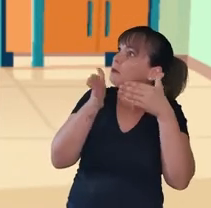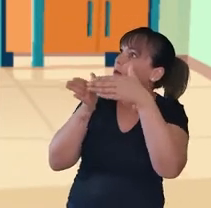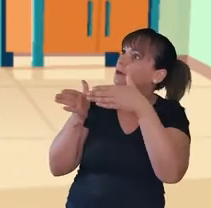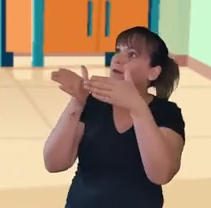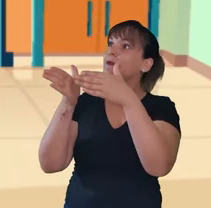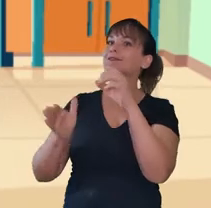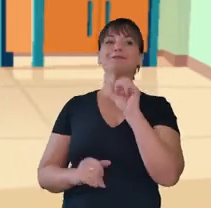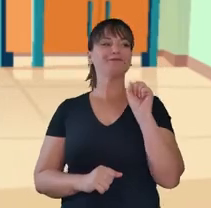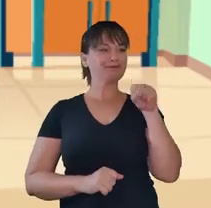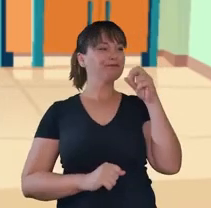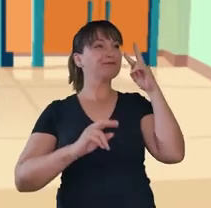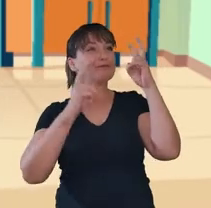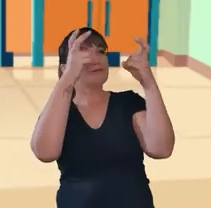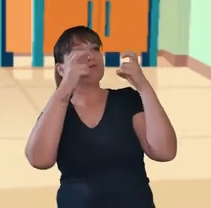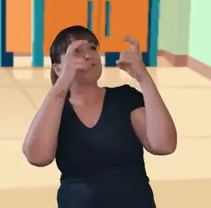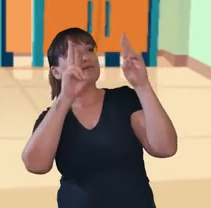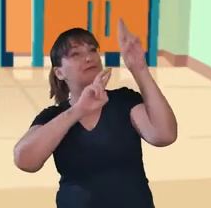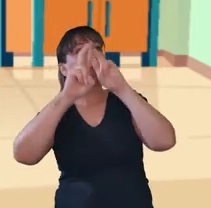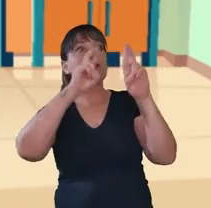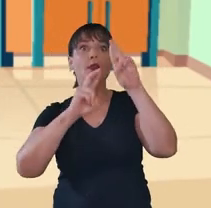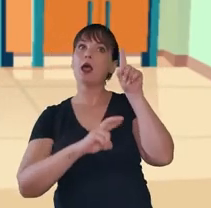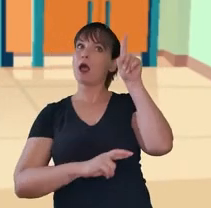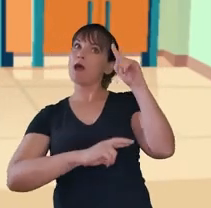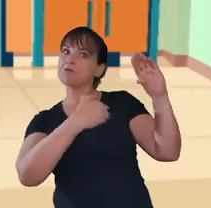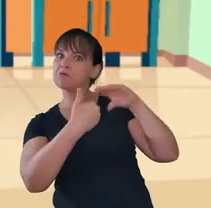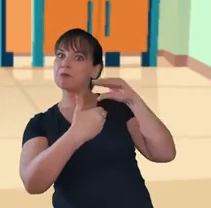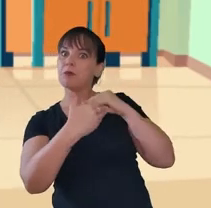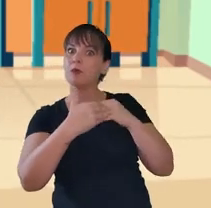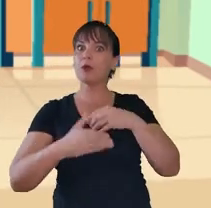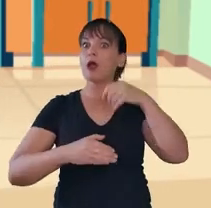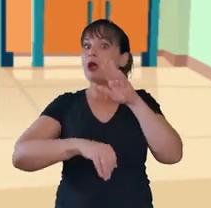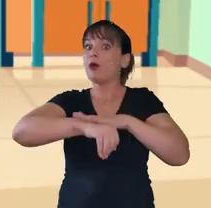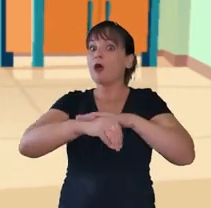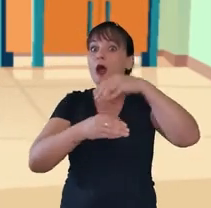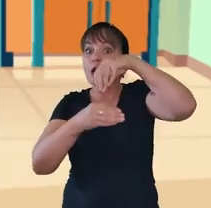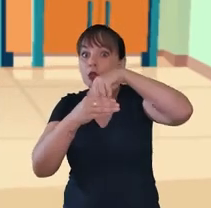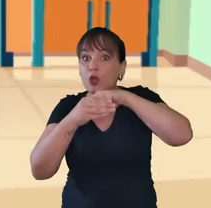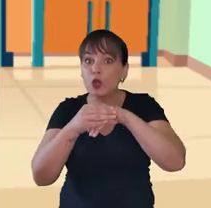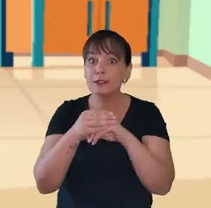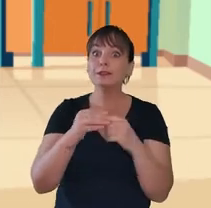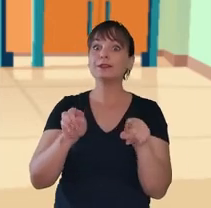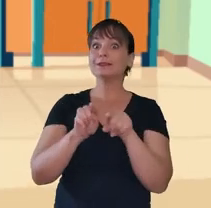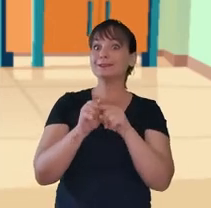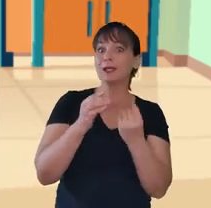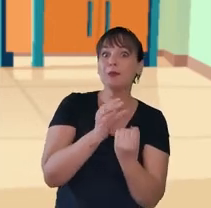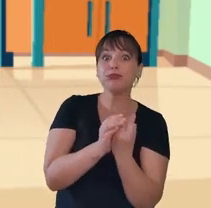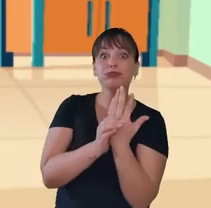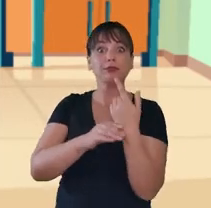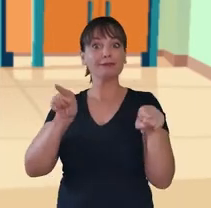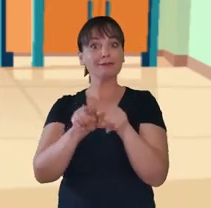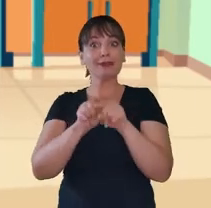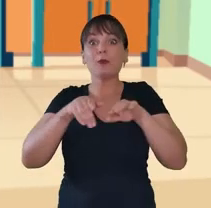observam e elas os orientam desde a colheita, do plantio e até no nascimento de